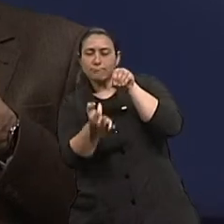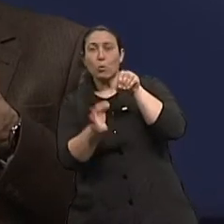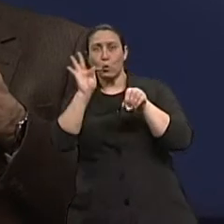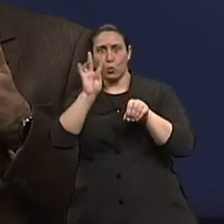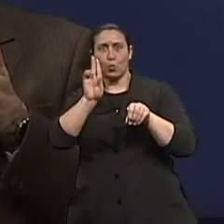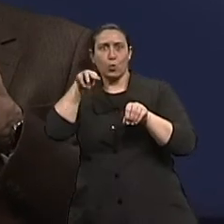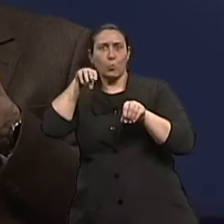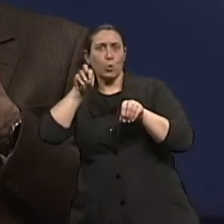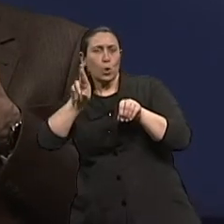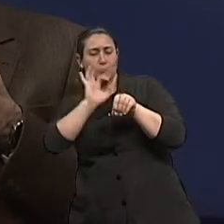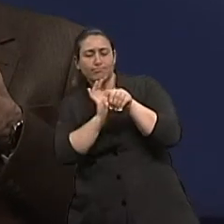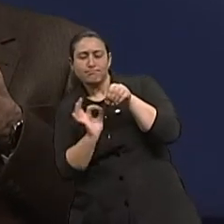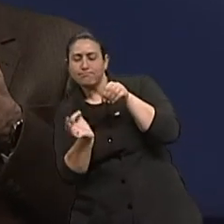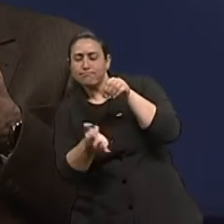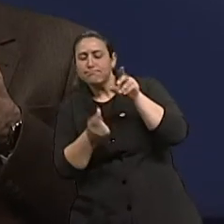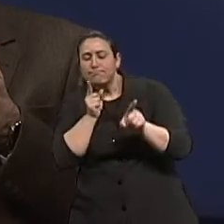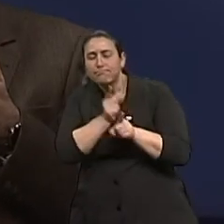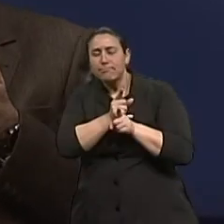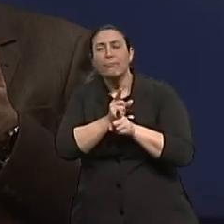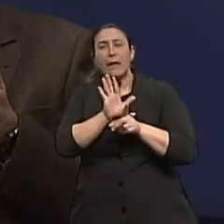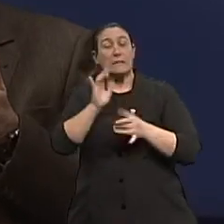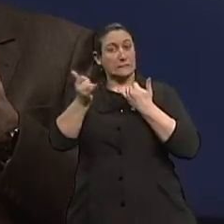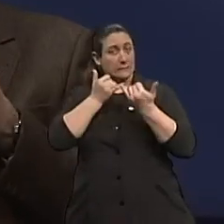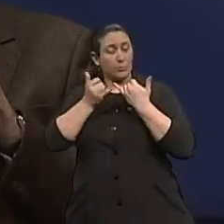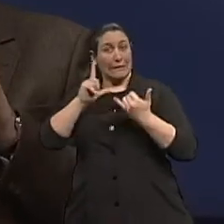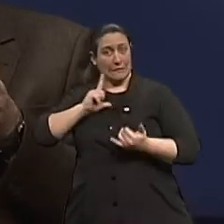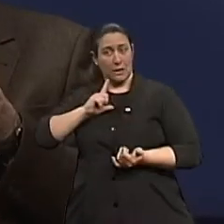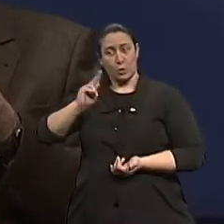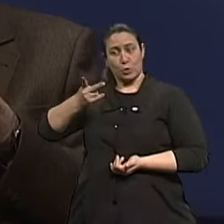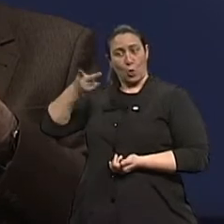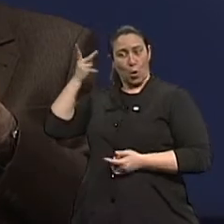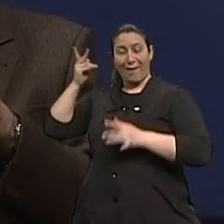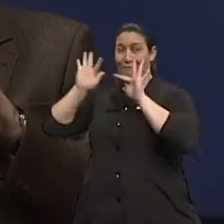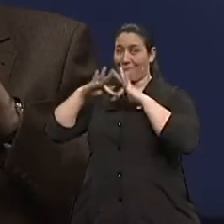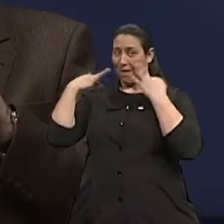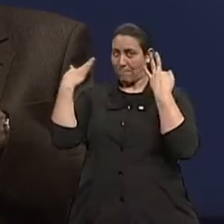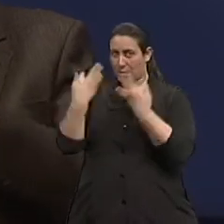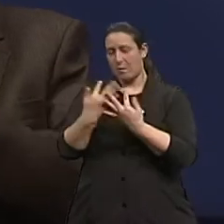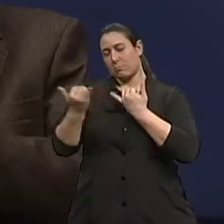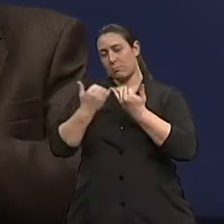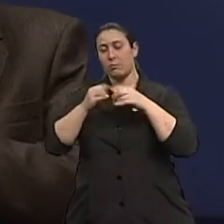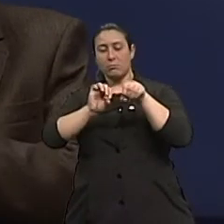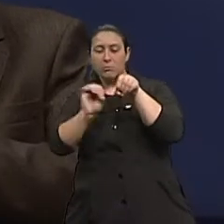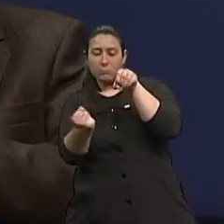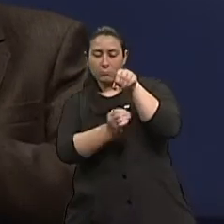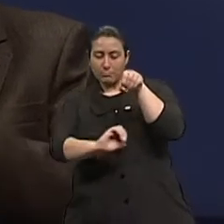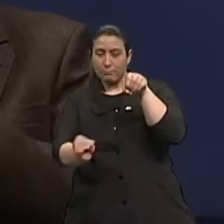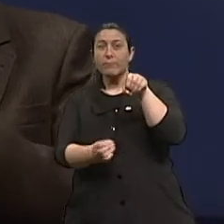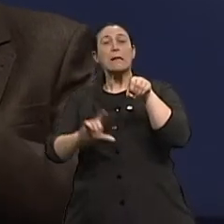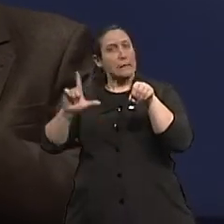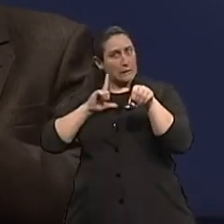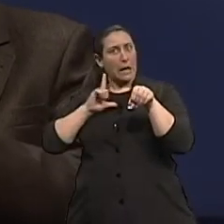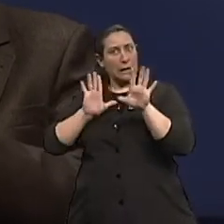por exemplo, se tem uma história familiar de tumores de intestino, nós temos nesse grupo de pessoas